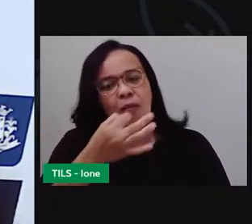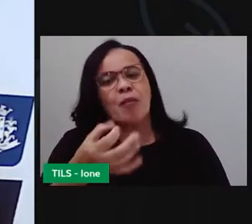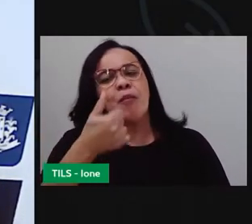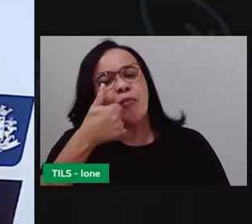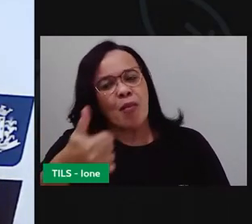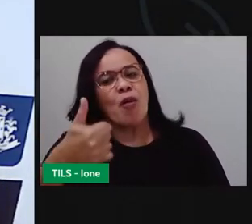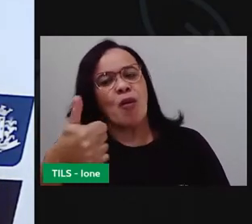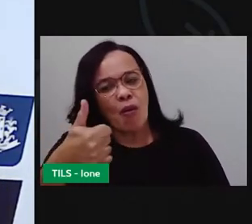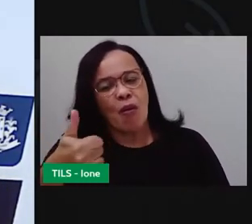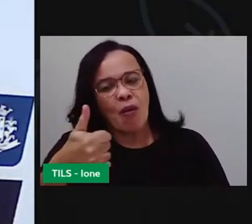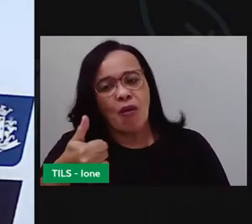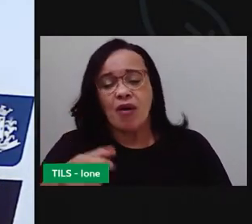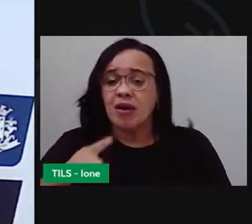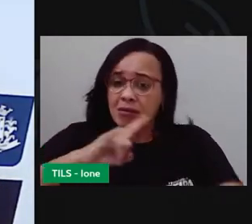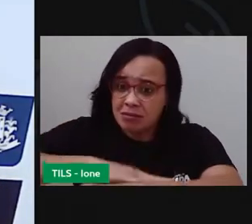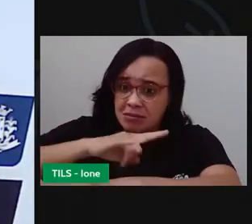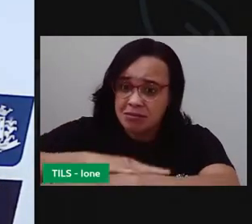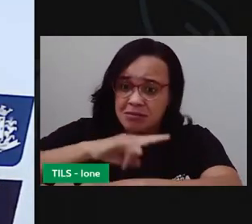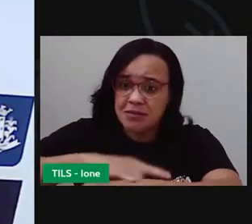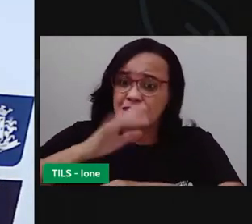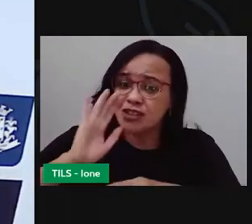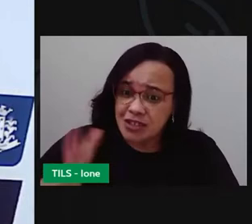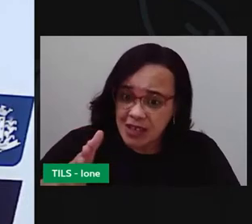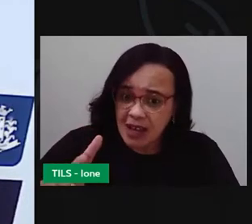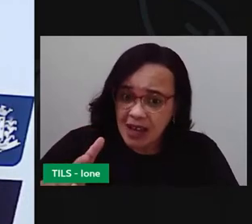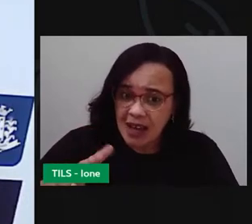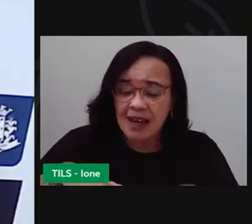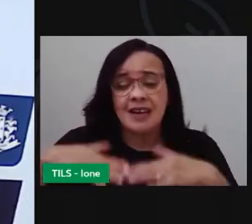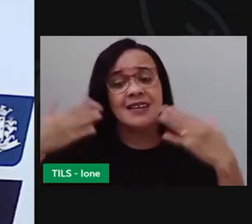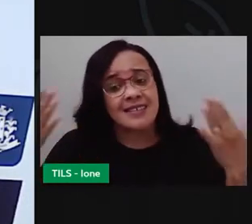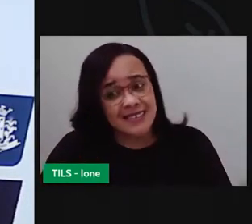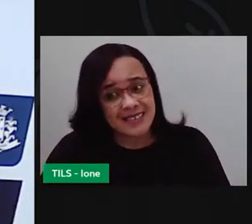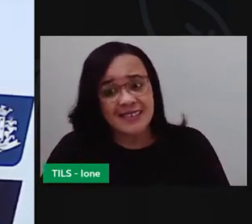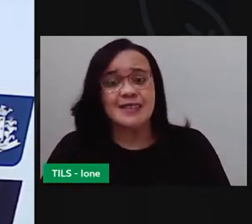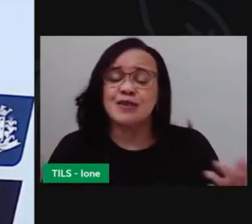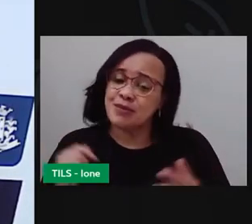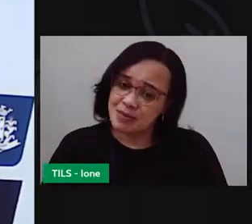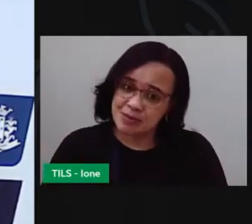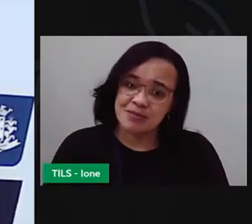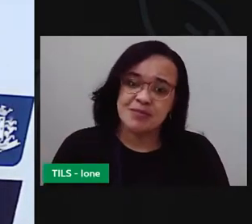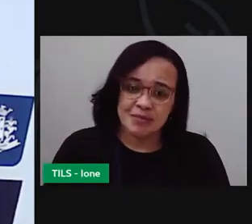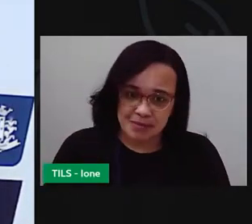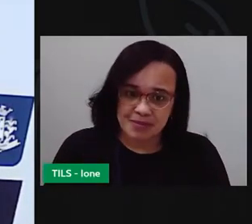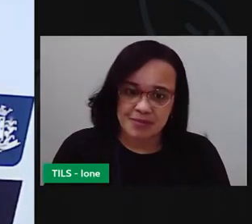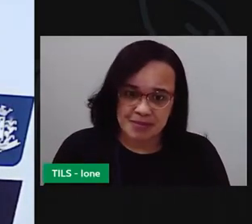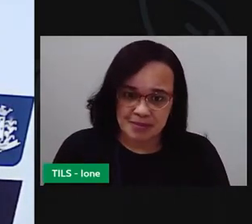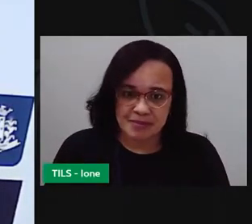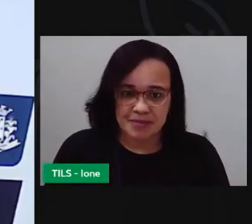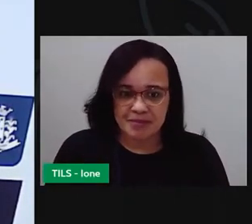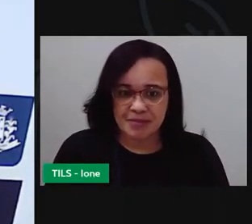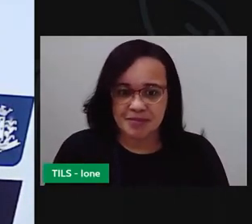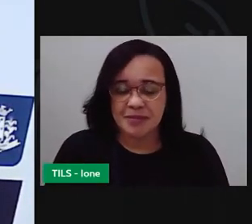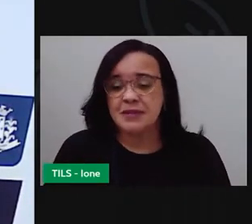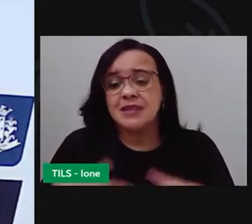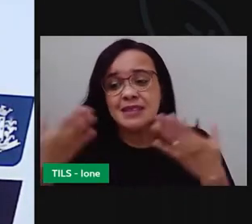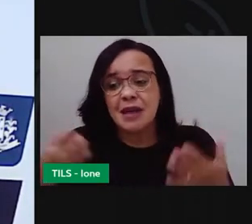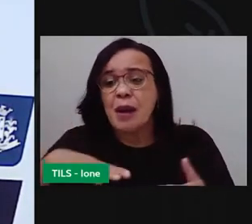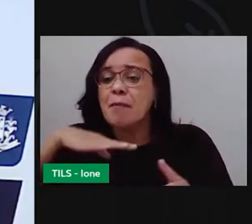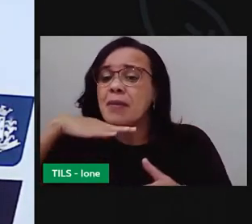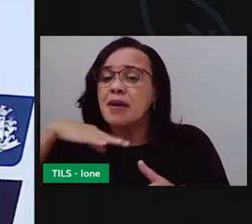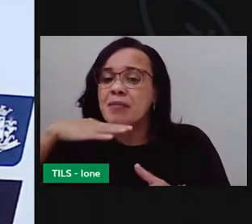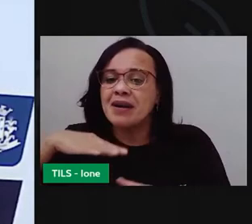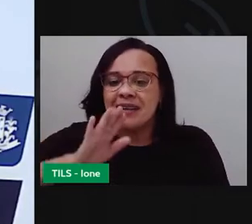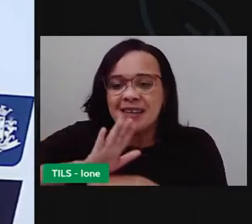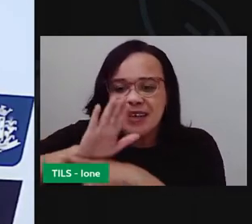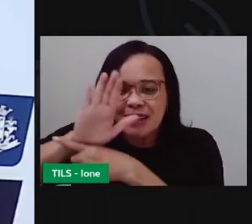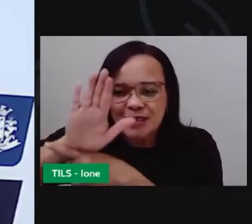Fecha o xixi? Muito bom. Então, durma bem, meu gatinho. A mãe foi ali, orientando o seu